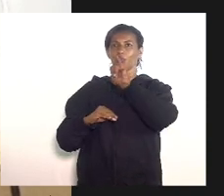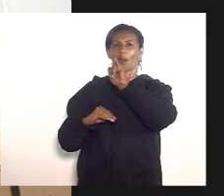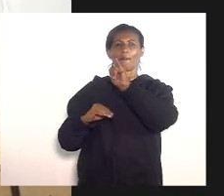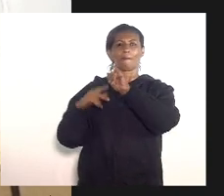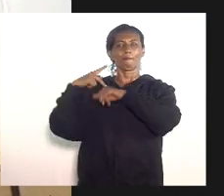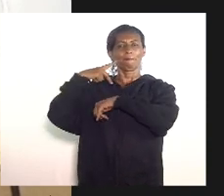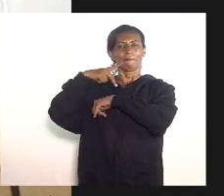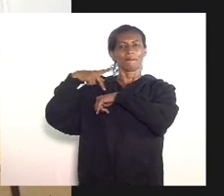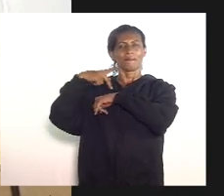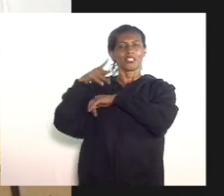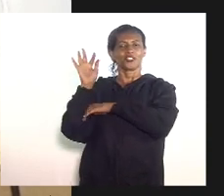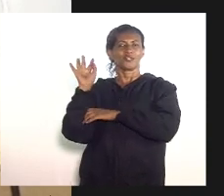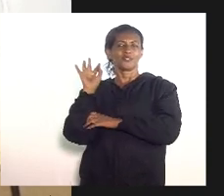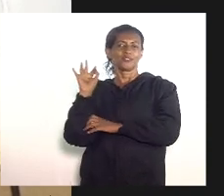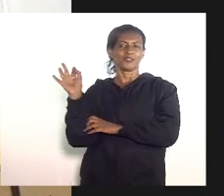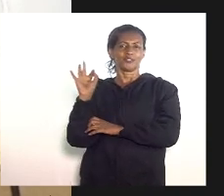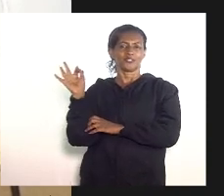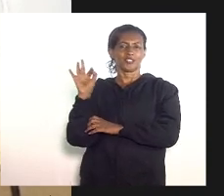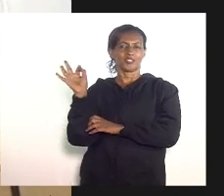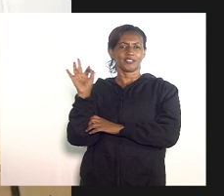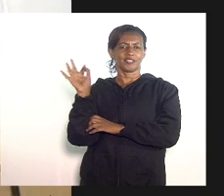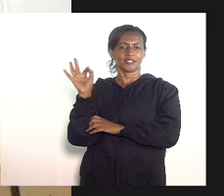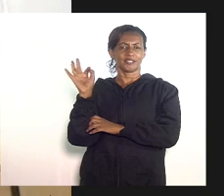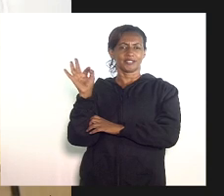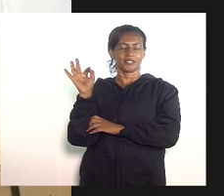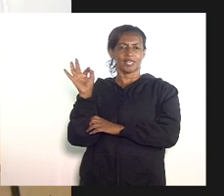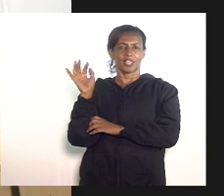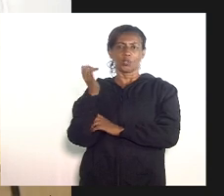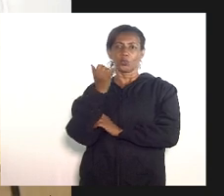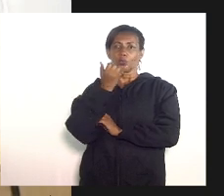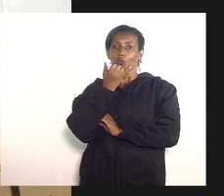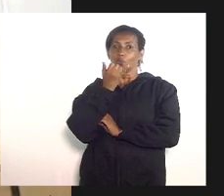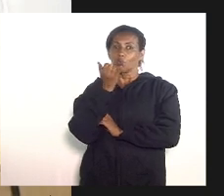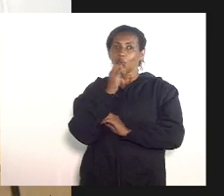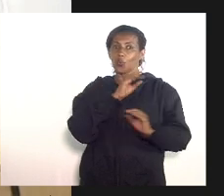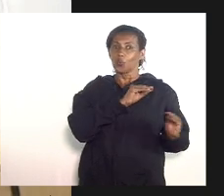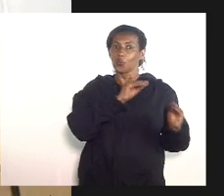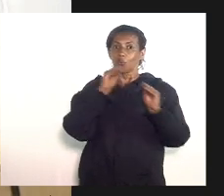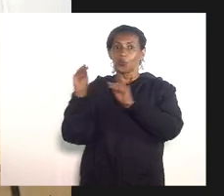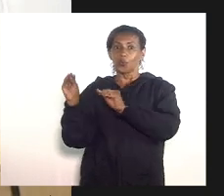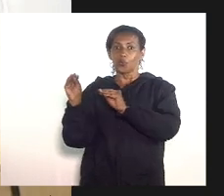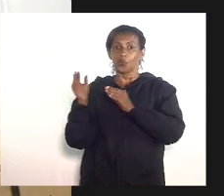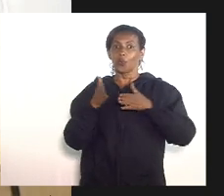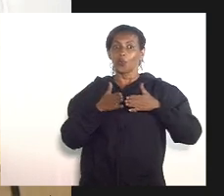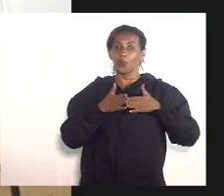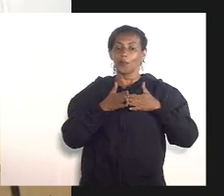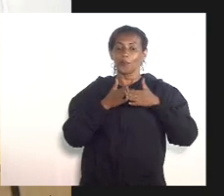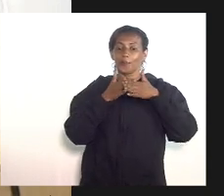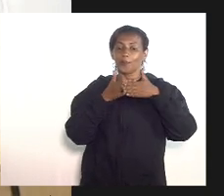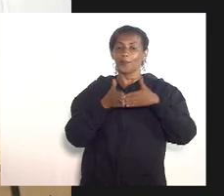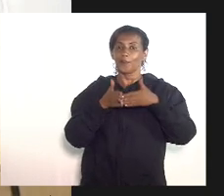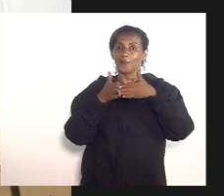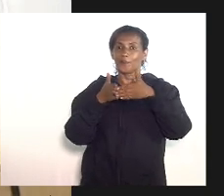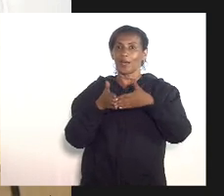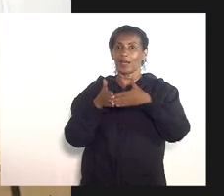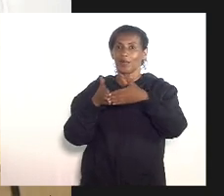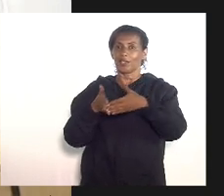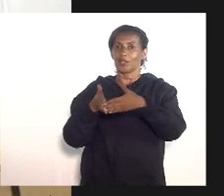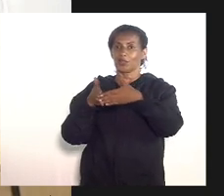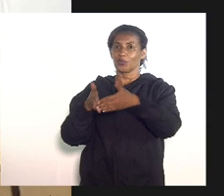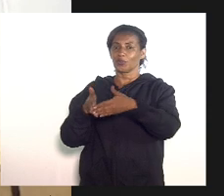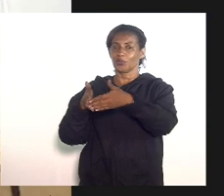a longa viagem de navio Eufrásia e Joaquim Nabuco teriam se apaixonado